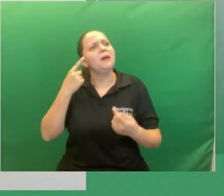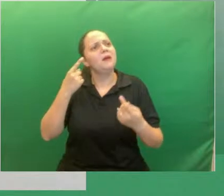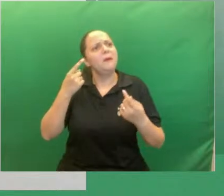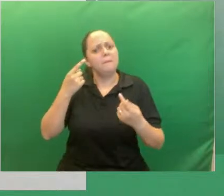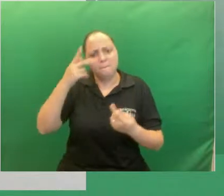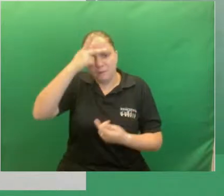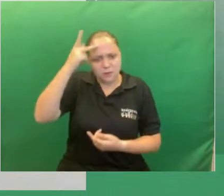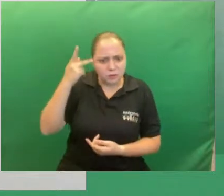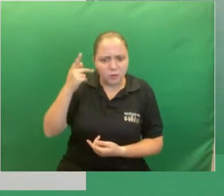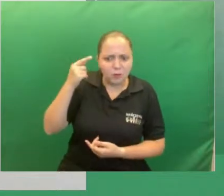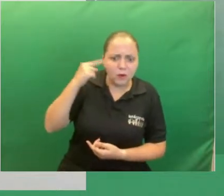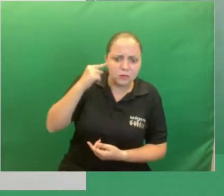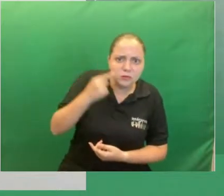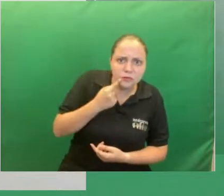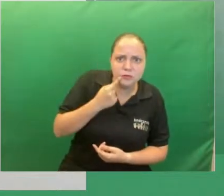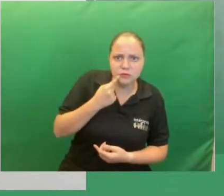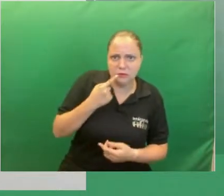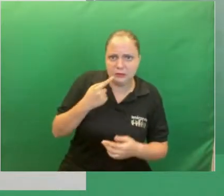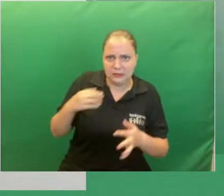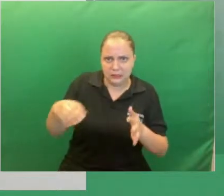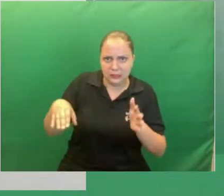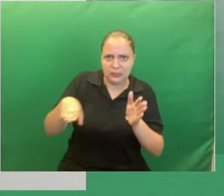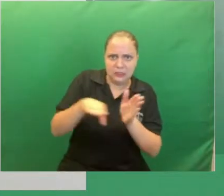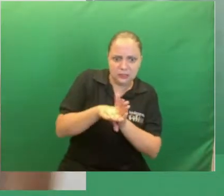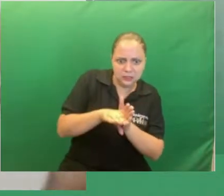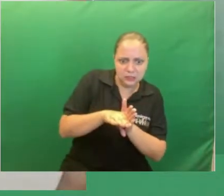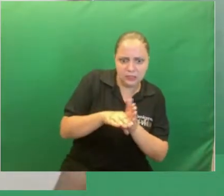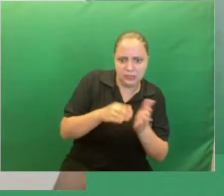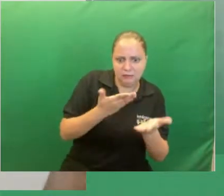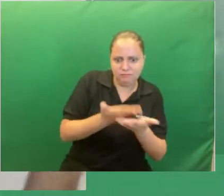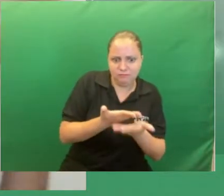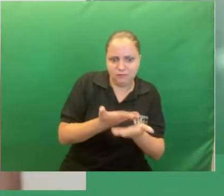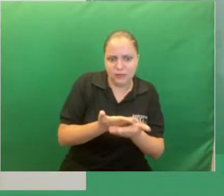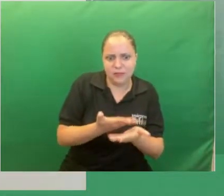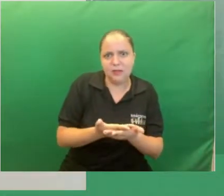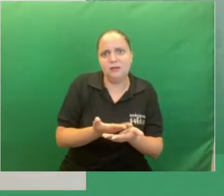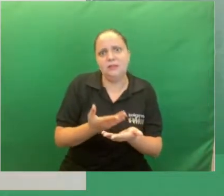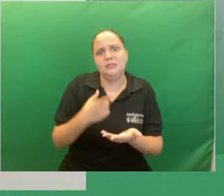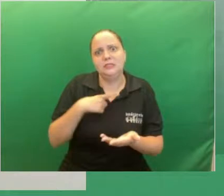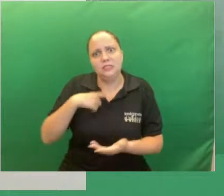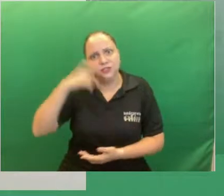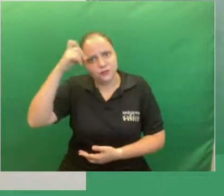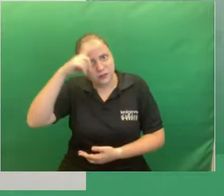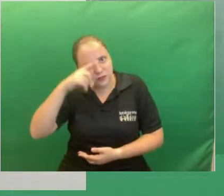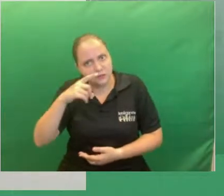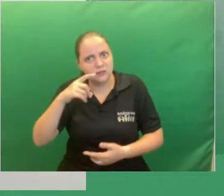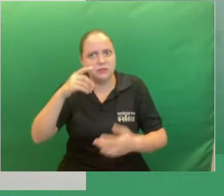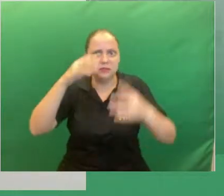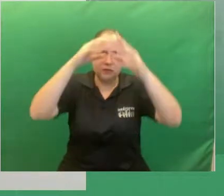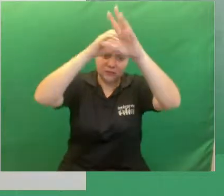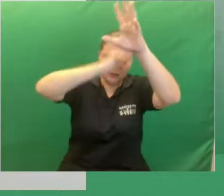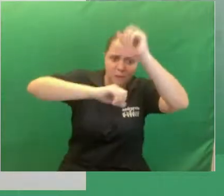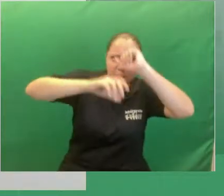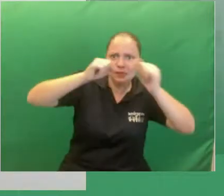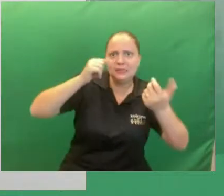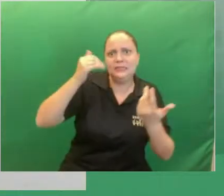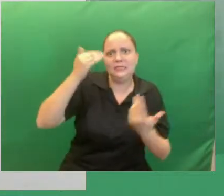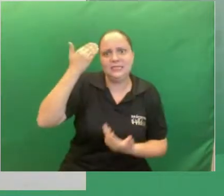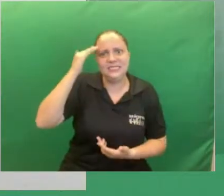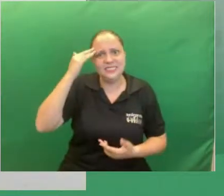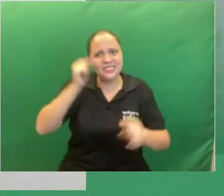que muitas vezes chegam a desanimar das aulas porque tem dificuldade de aprender dificuldade de entender alguns assuntos